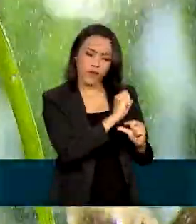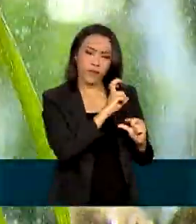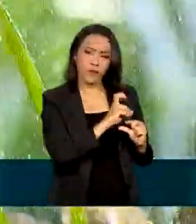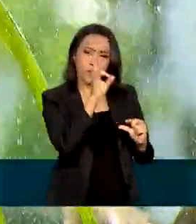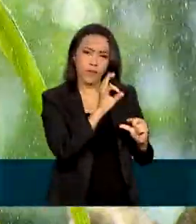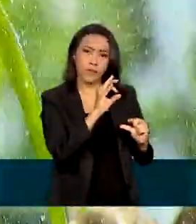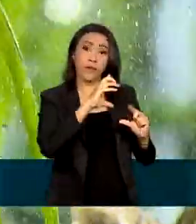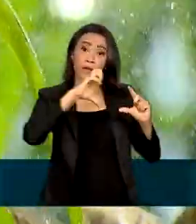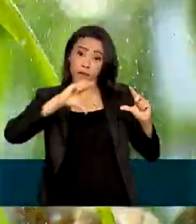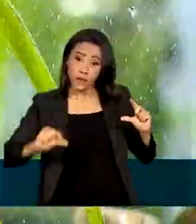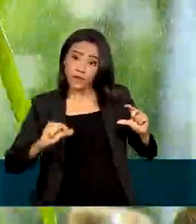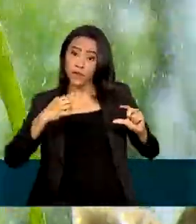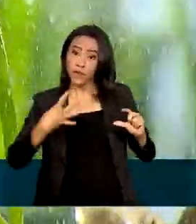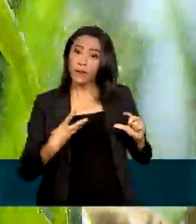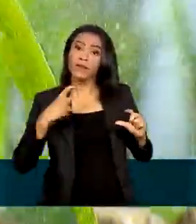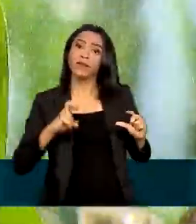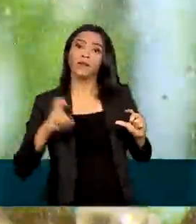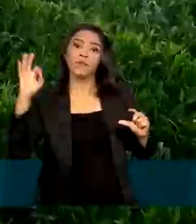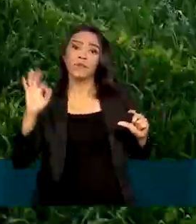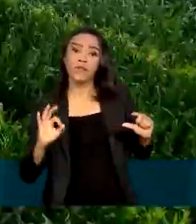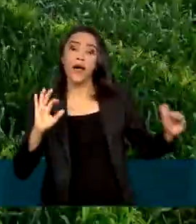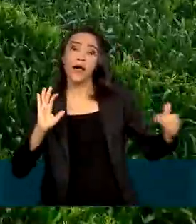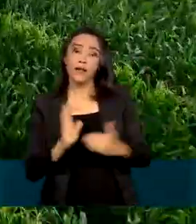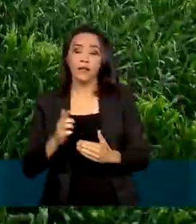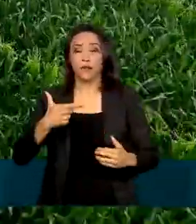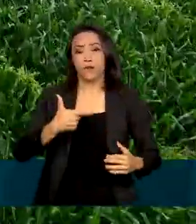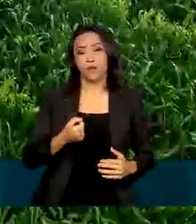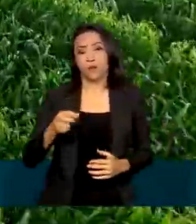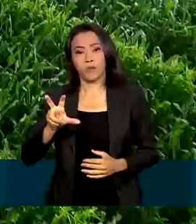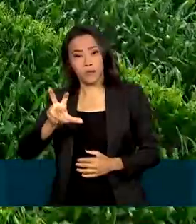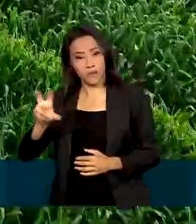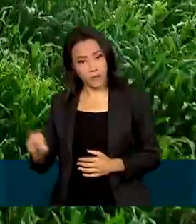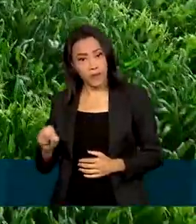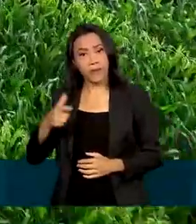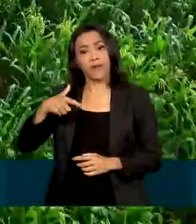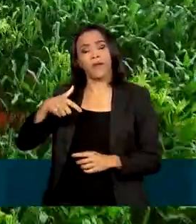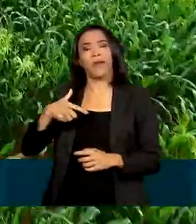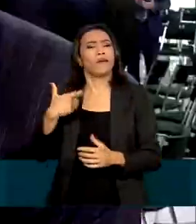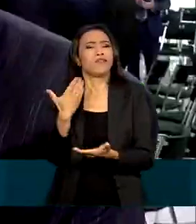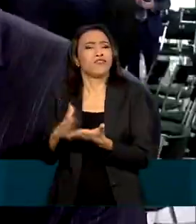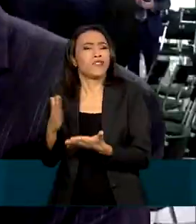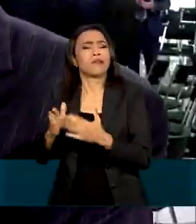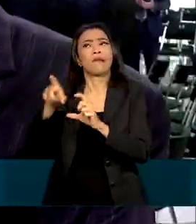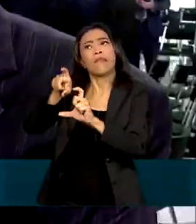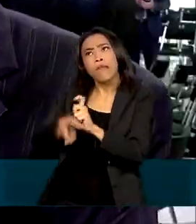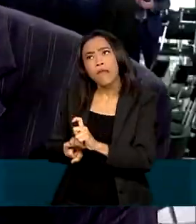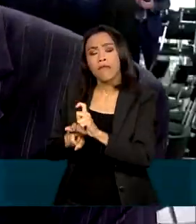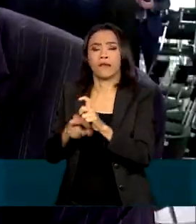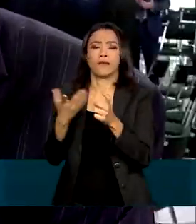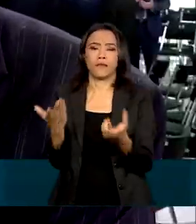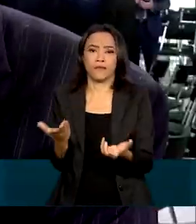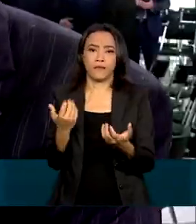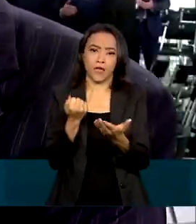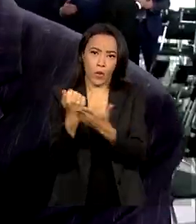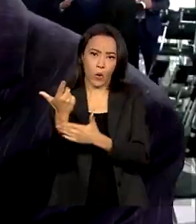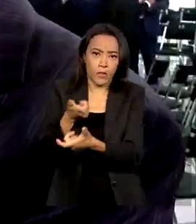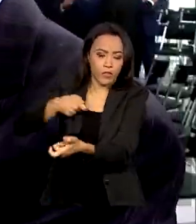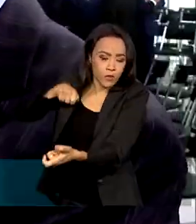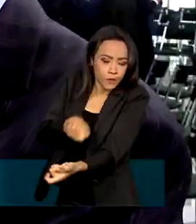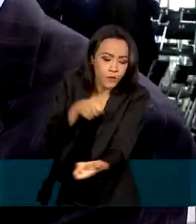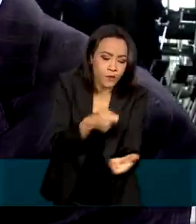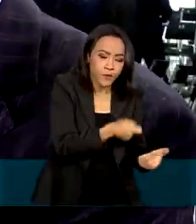45% até 2050 a dependência de importação do produto. É muito importante nós